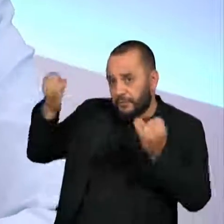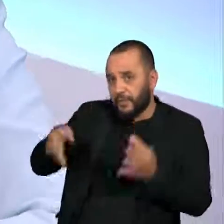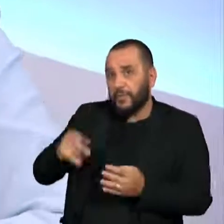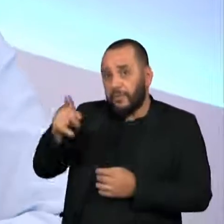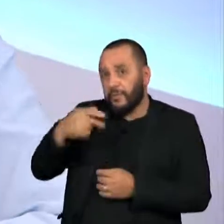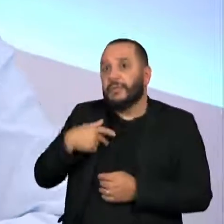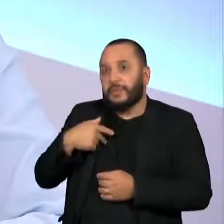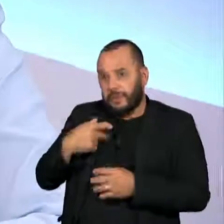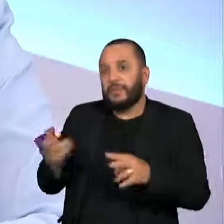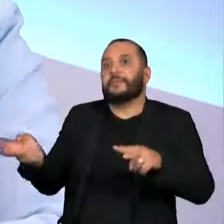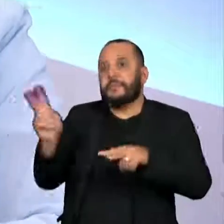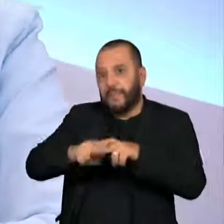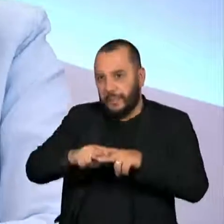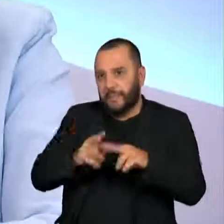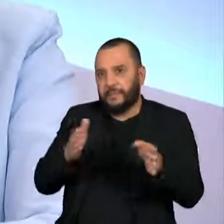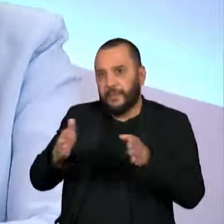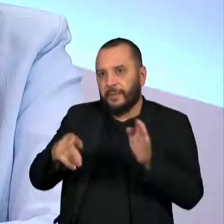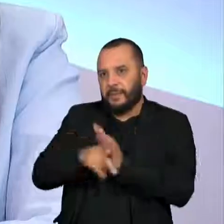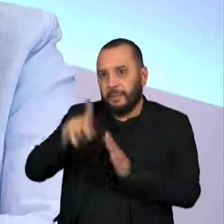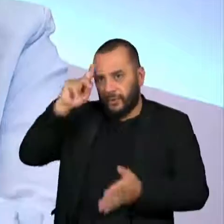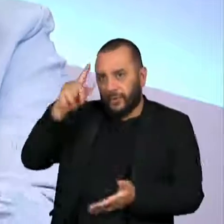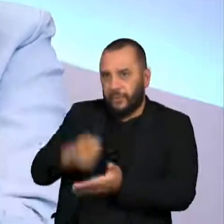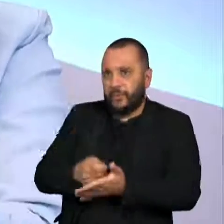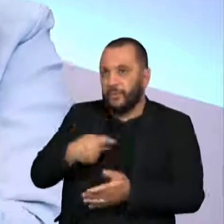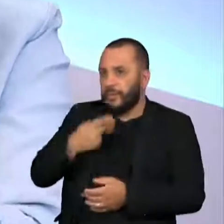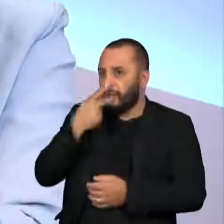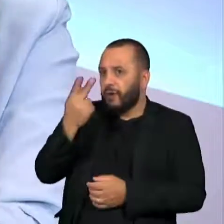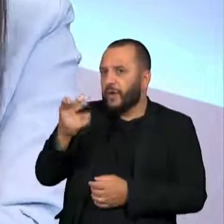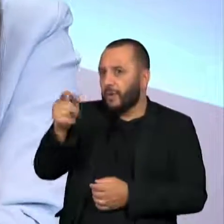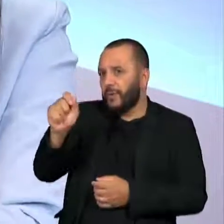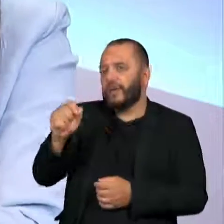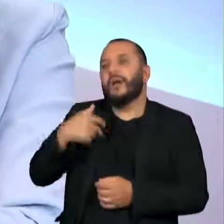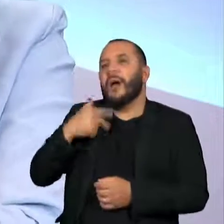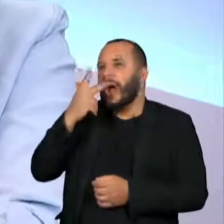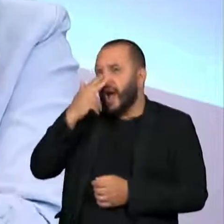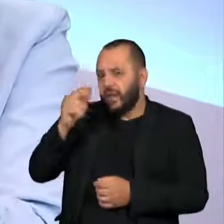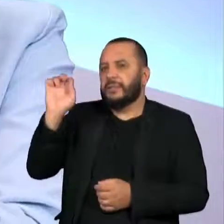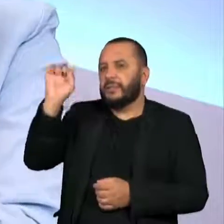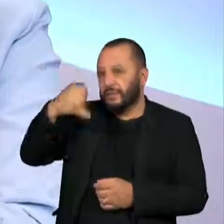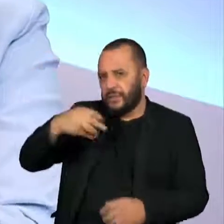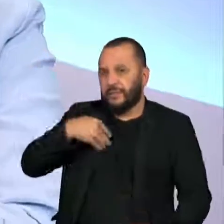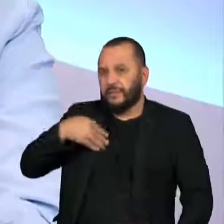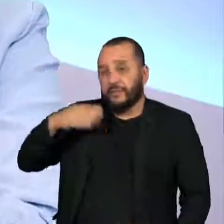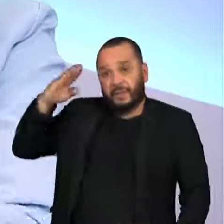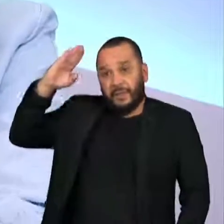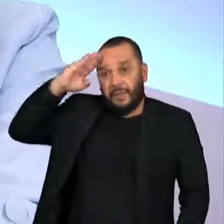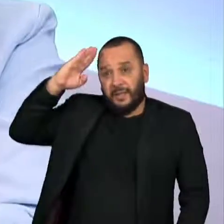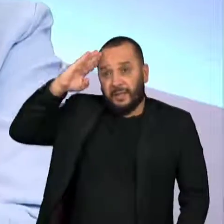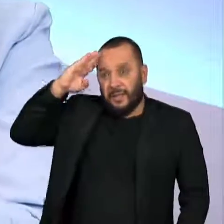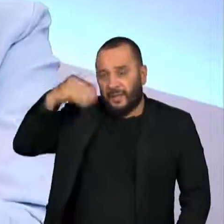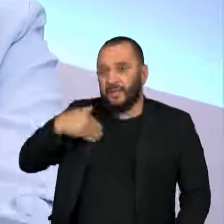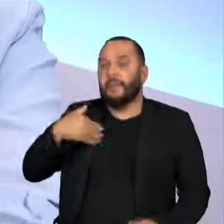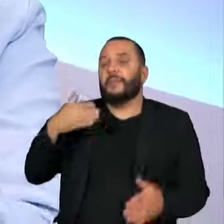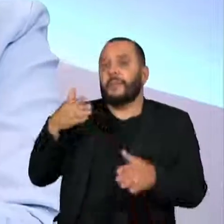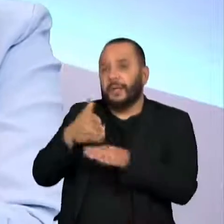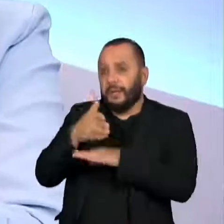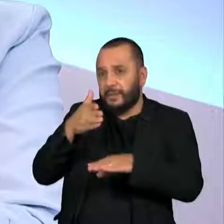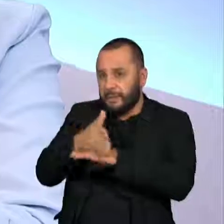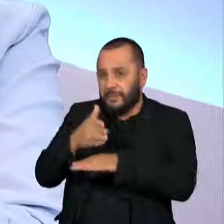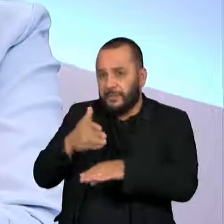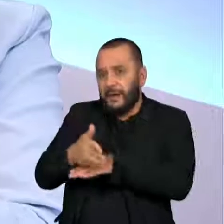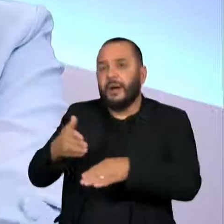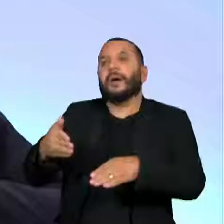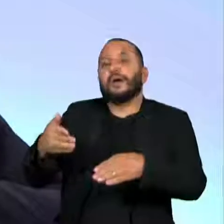alguém que esteve preso durante a ditadura militar, você disse que achava sim que as Forças Armadas deveriam participar desse diálogo em torno da